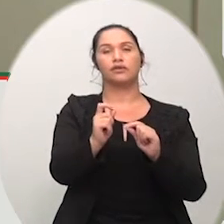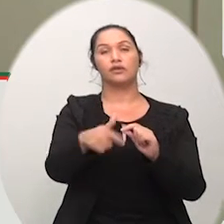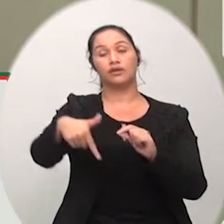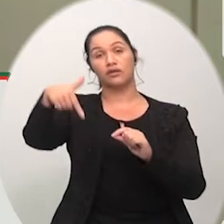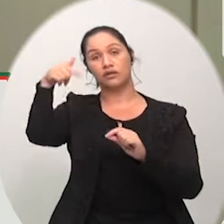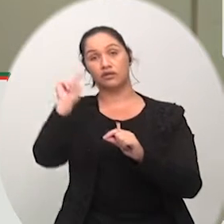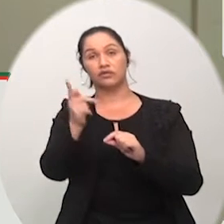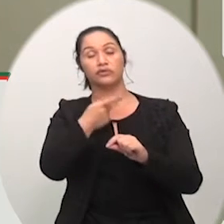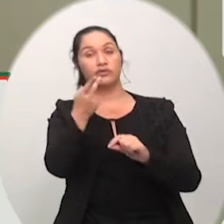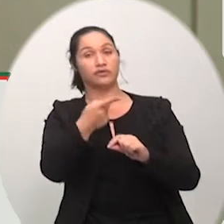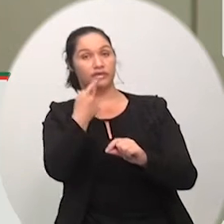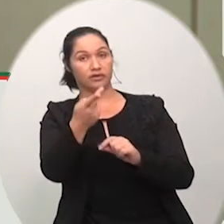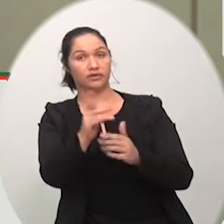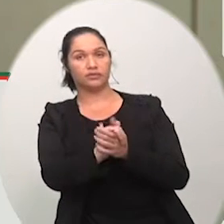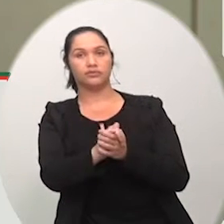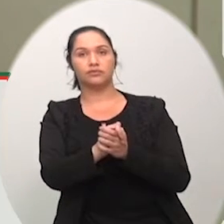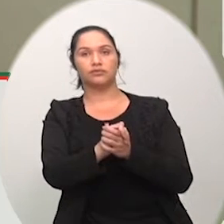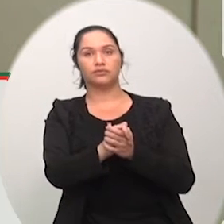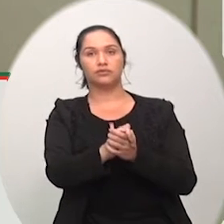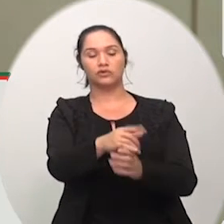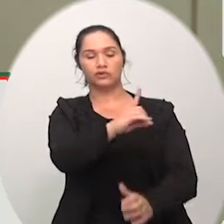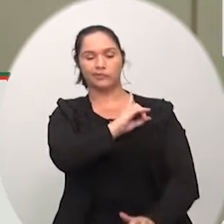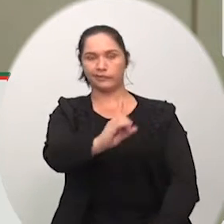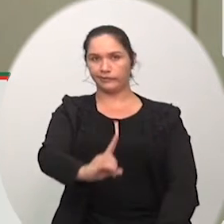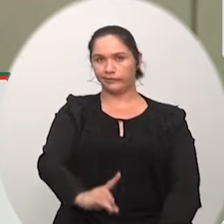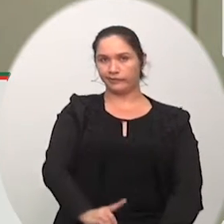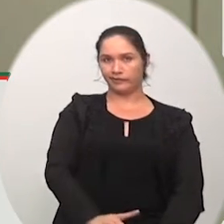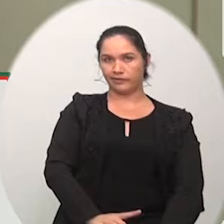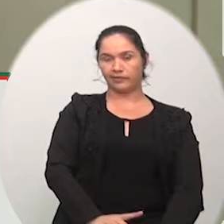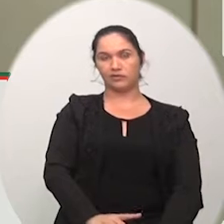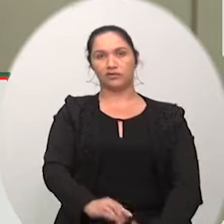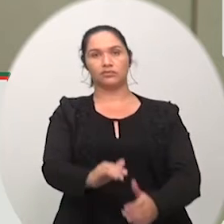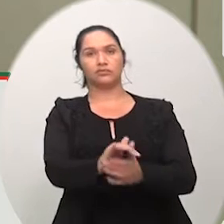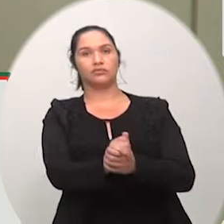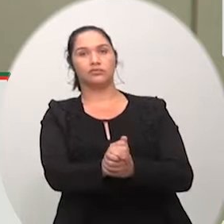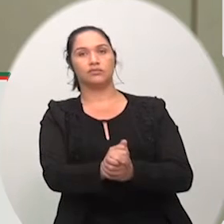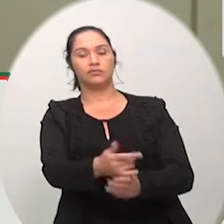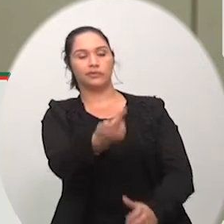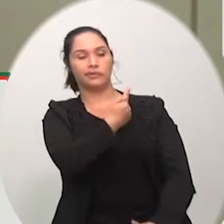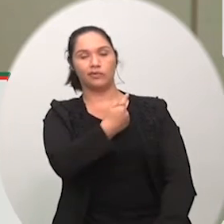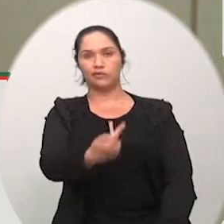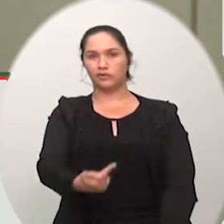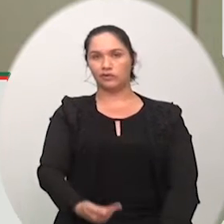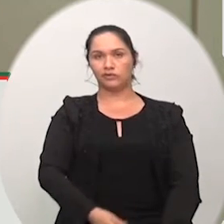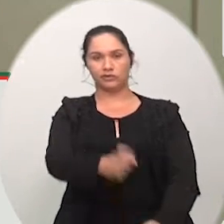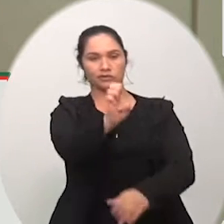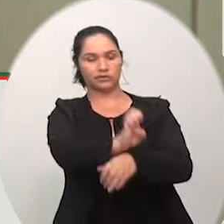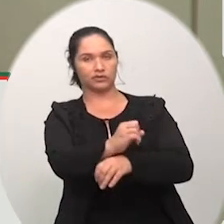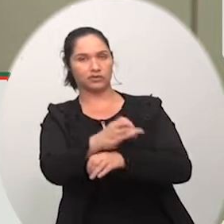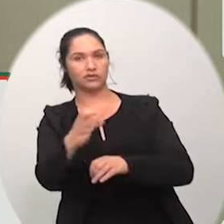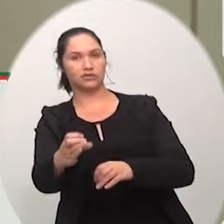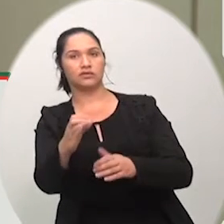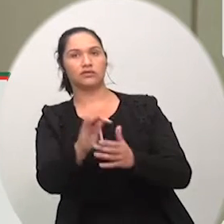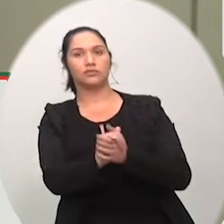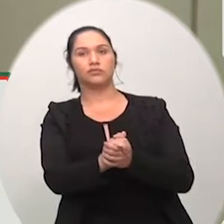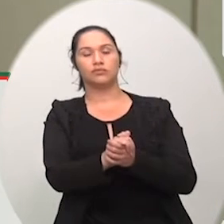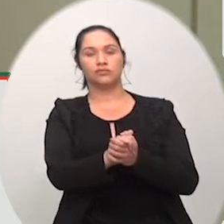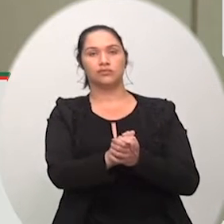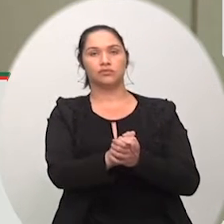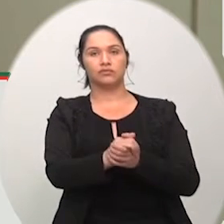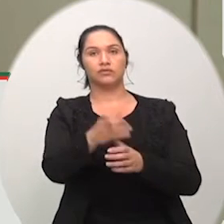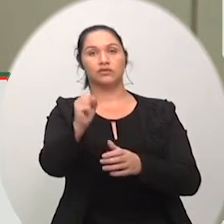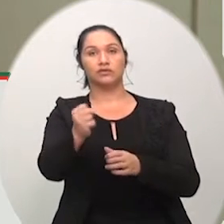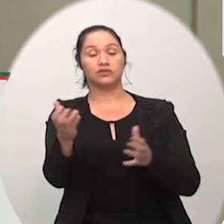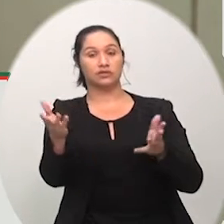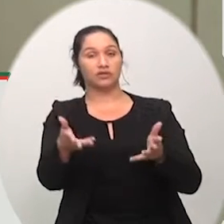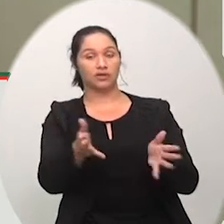anteriormente a respeito de deputados citando o governador do estado se bem que já estão no fim